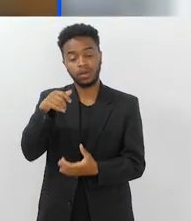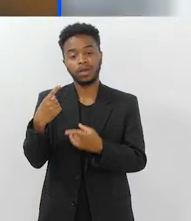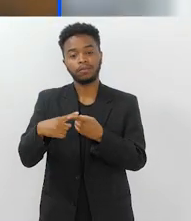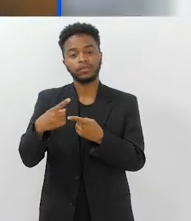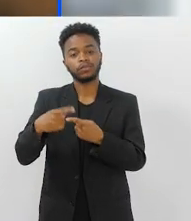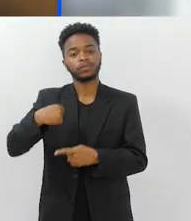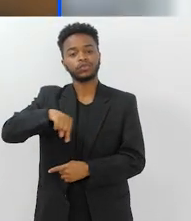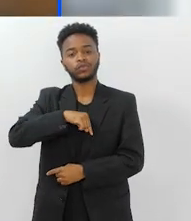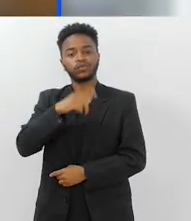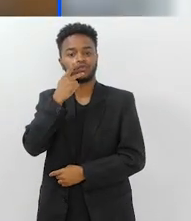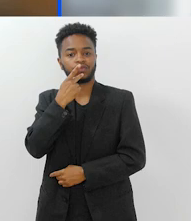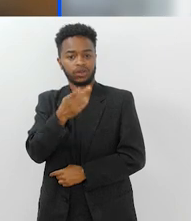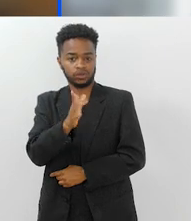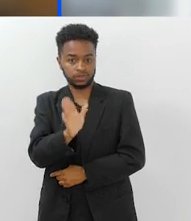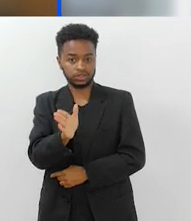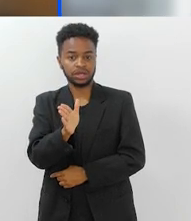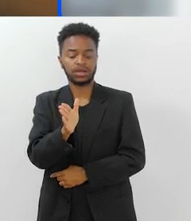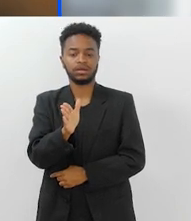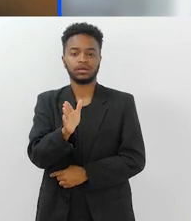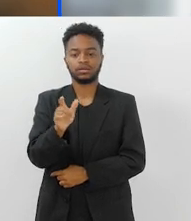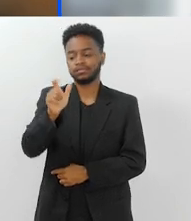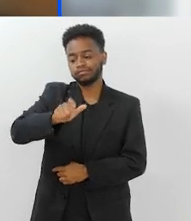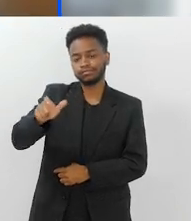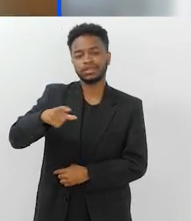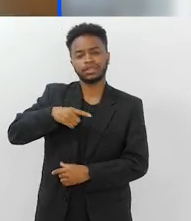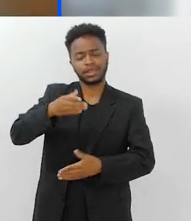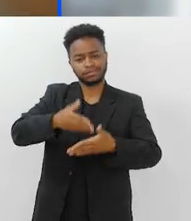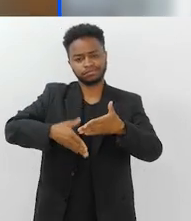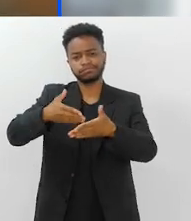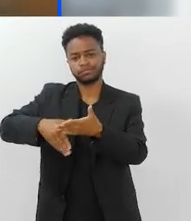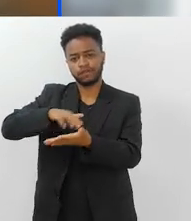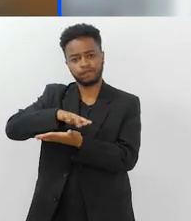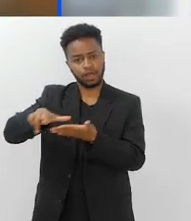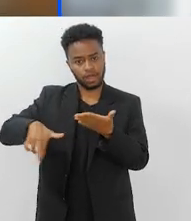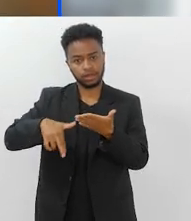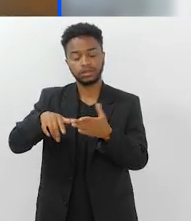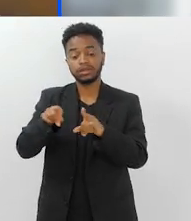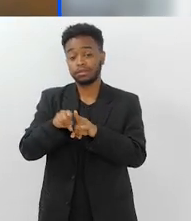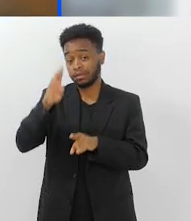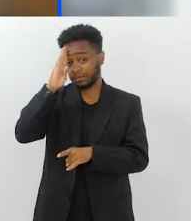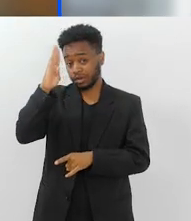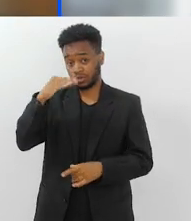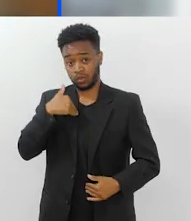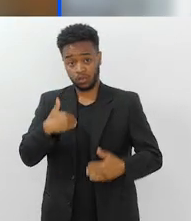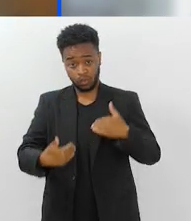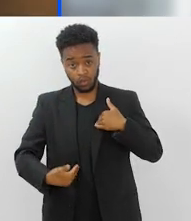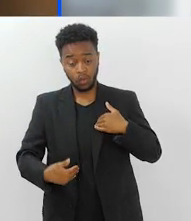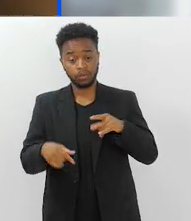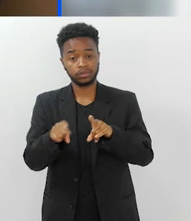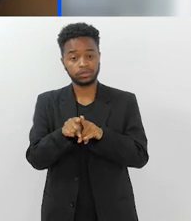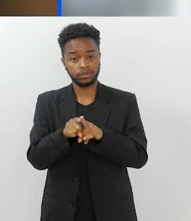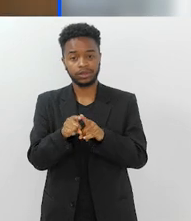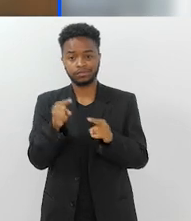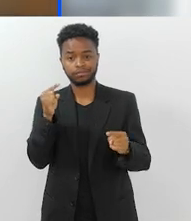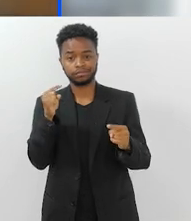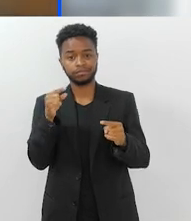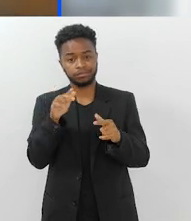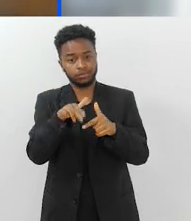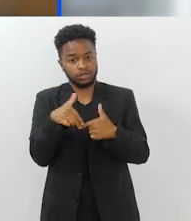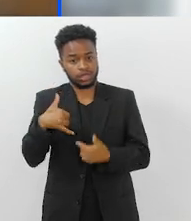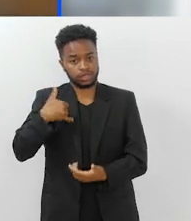Como a gente já falou aqui, eles possuem muitas limitações, né? Principalmente fisiológicas, com a idade,